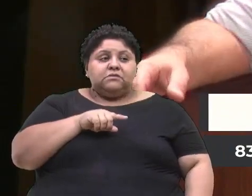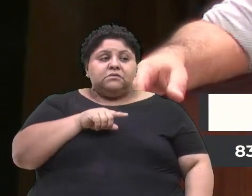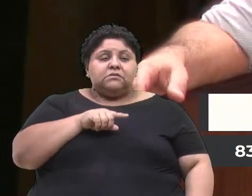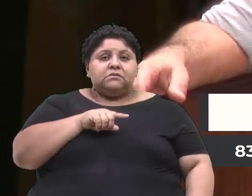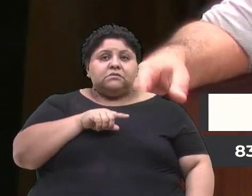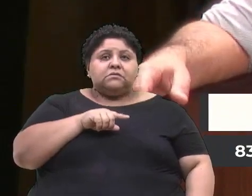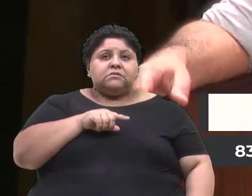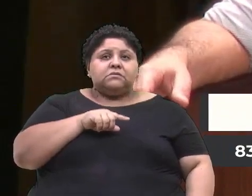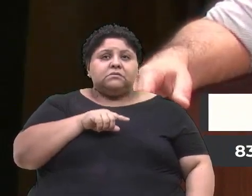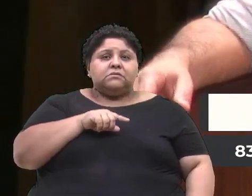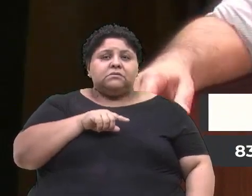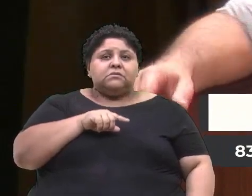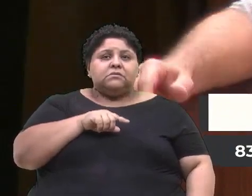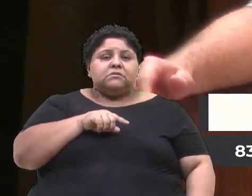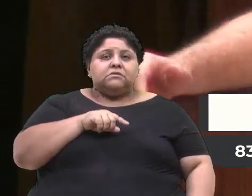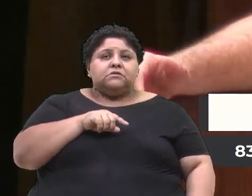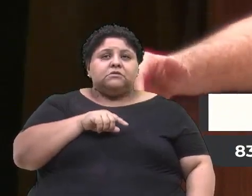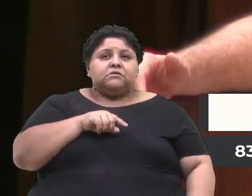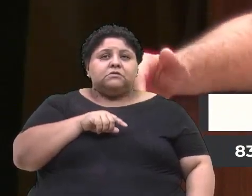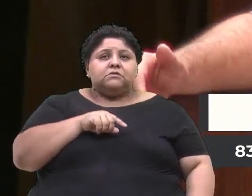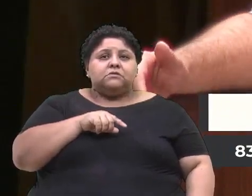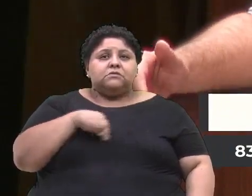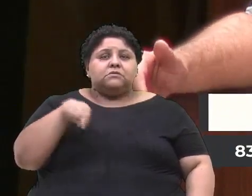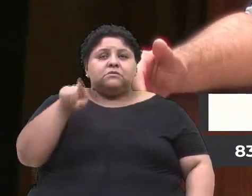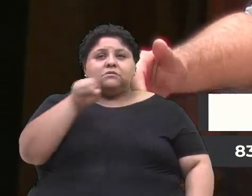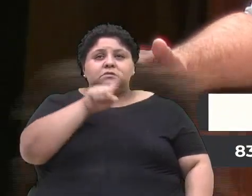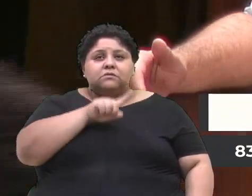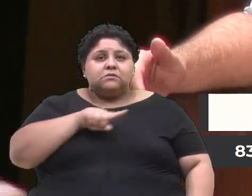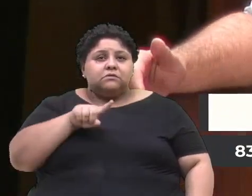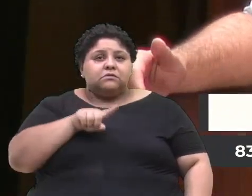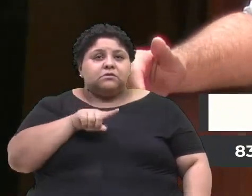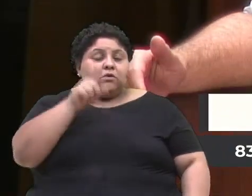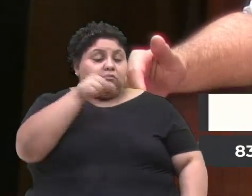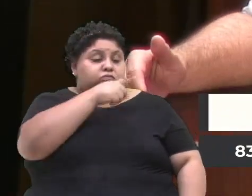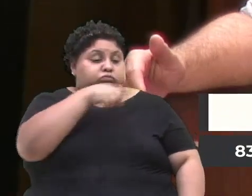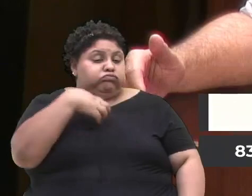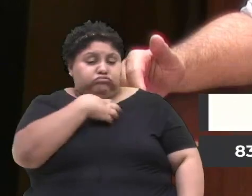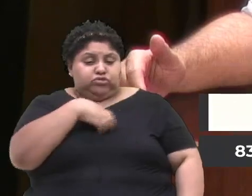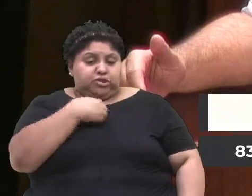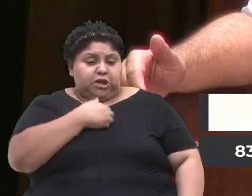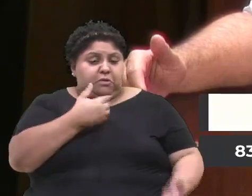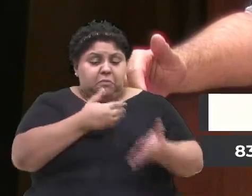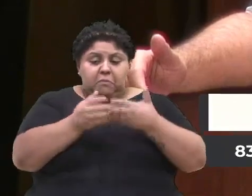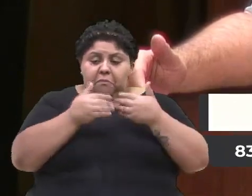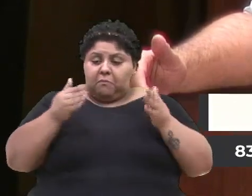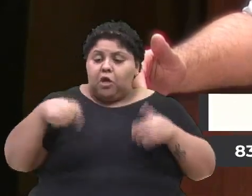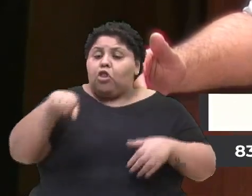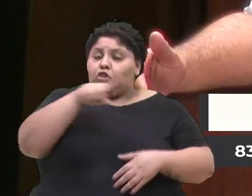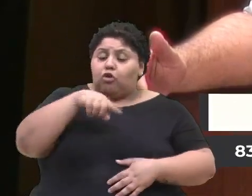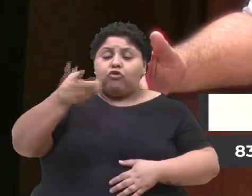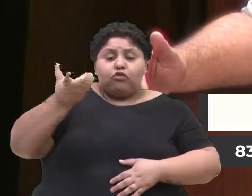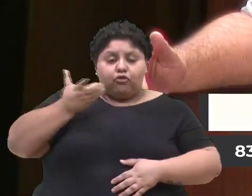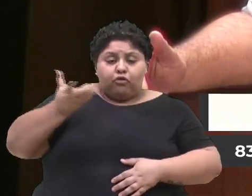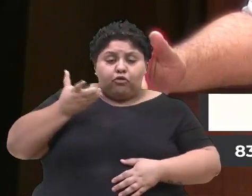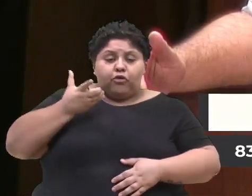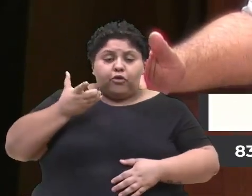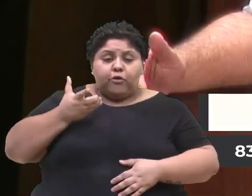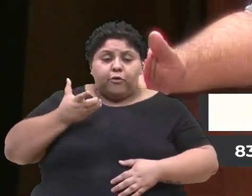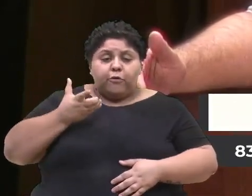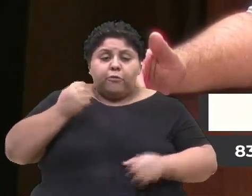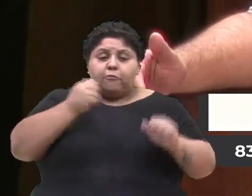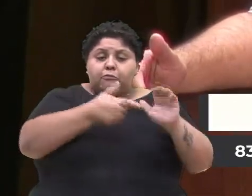Nós não seremos os empecilhos de forma alguma. Mas nós queremos trazer luz para essa